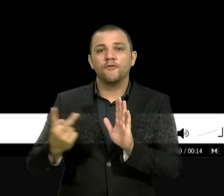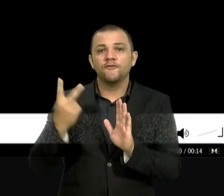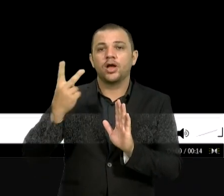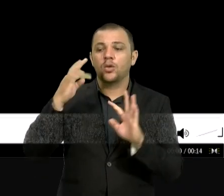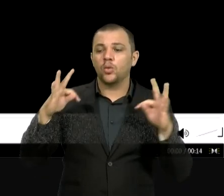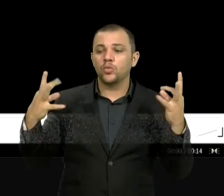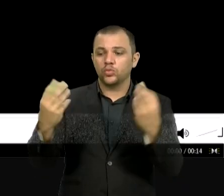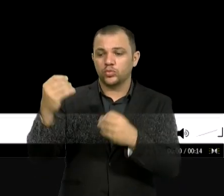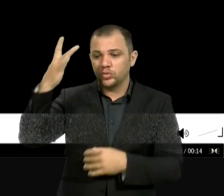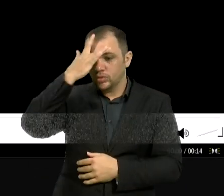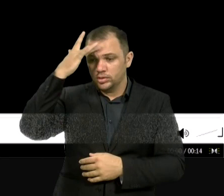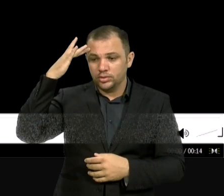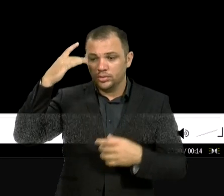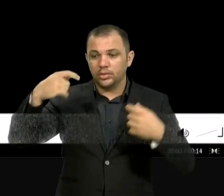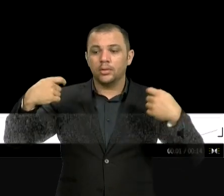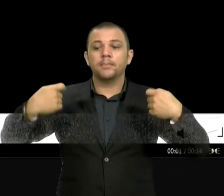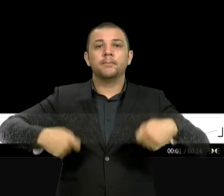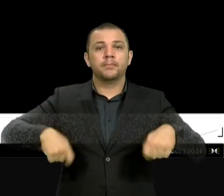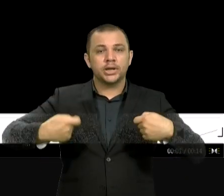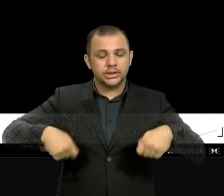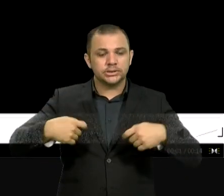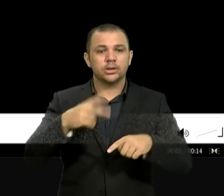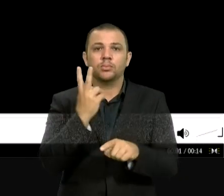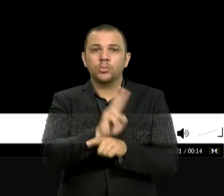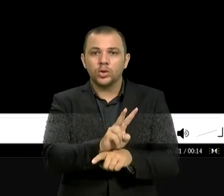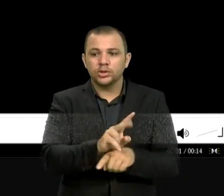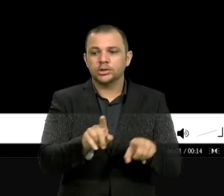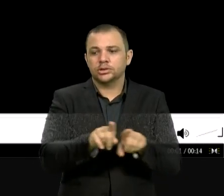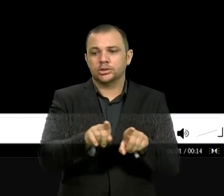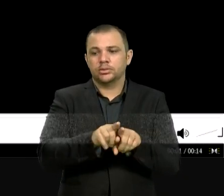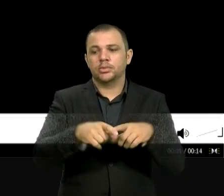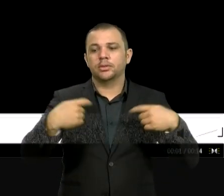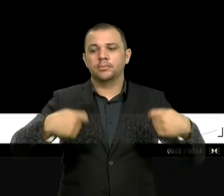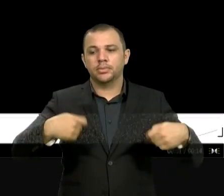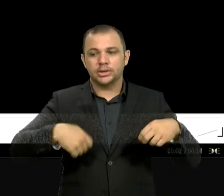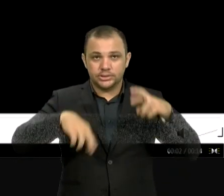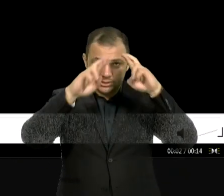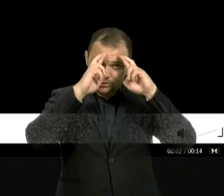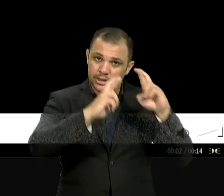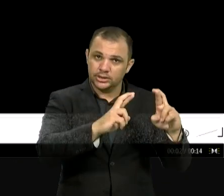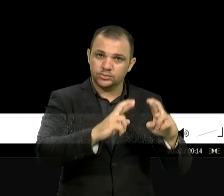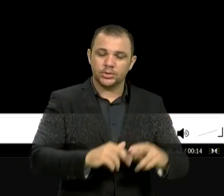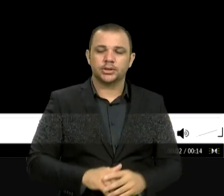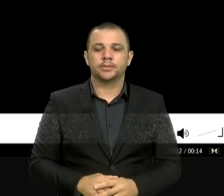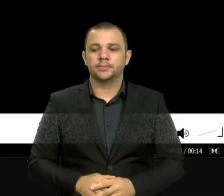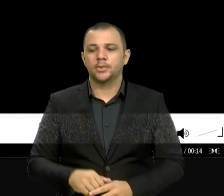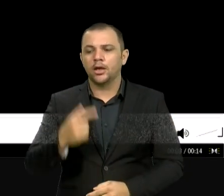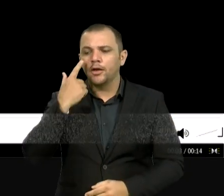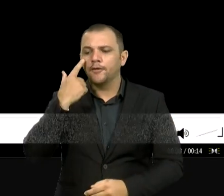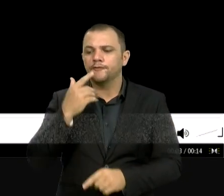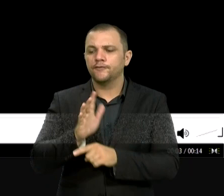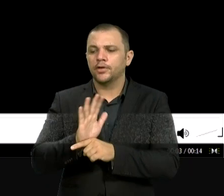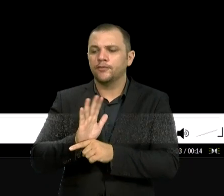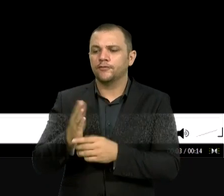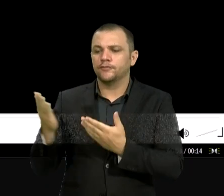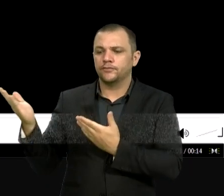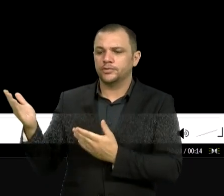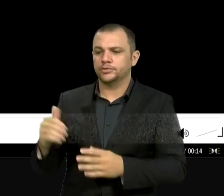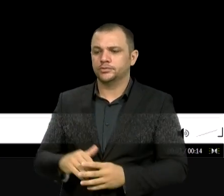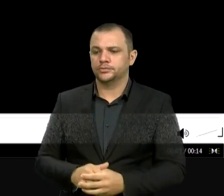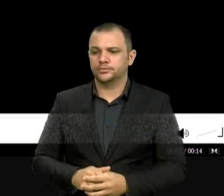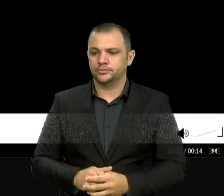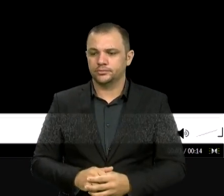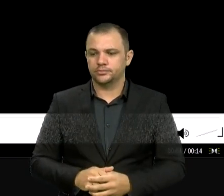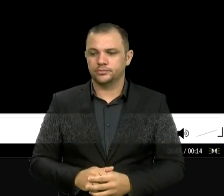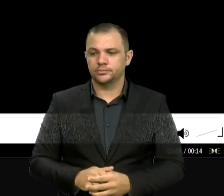sejam protegidos e respeitados. Eu quero aqui mostrar o vídeo, olha só. Olha aí, gente. Foi isso que aconteceu